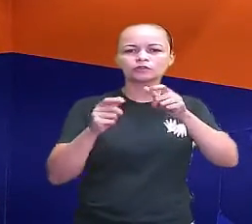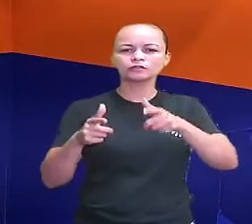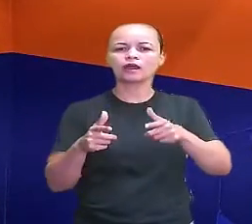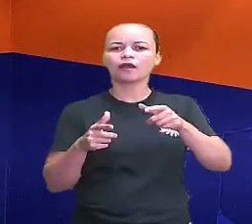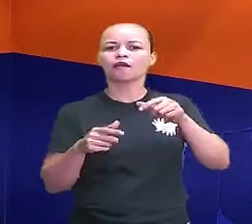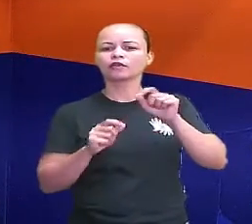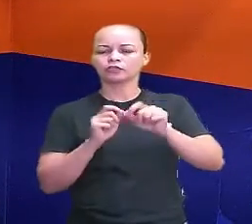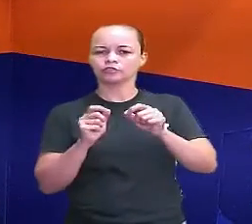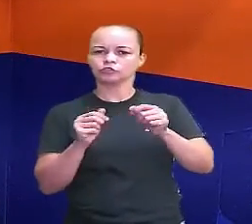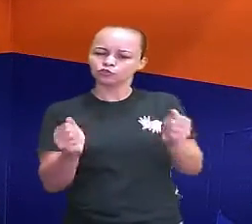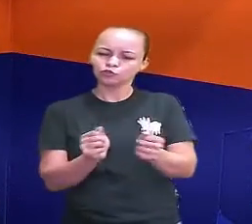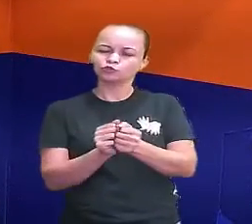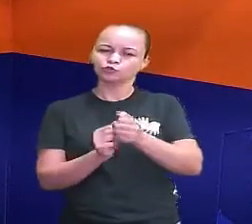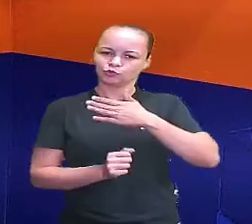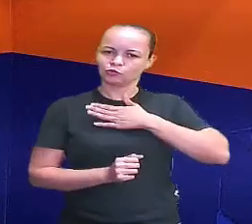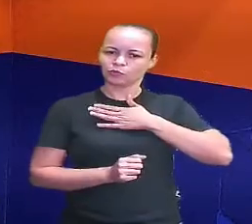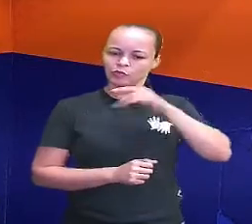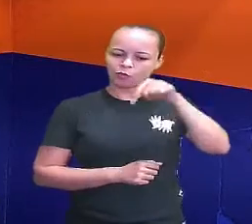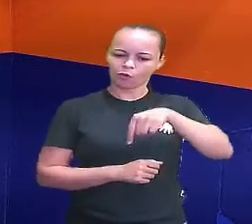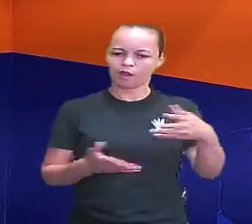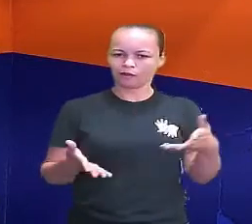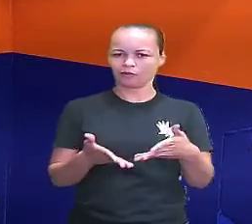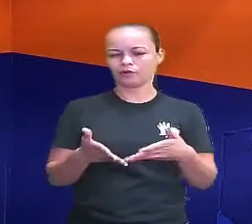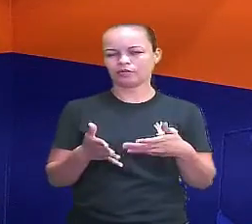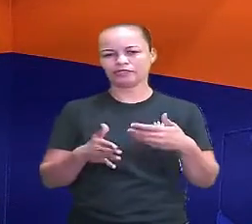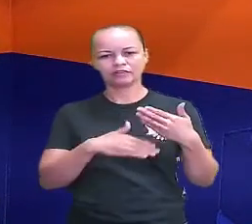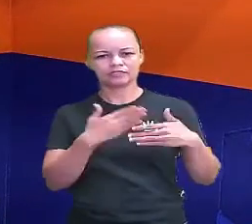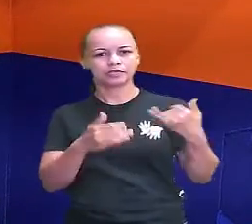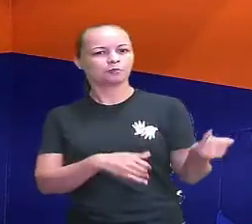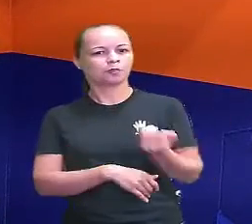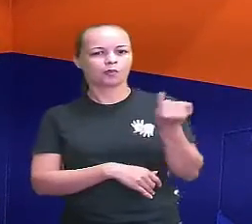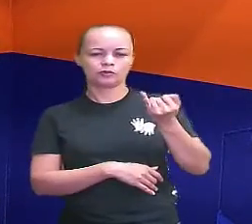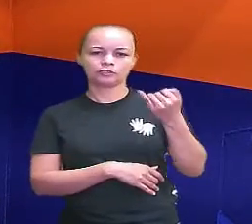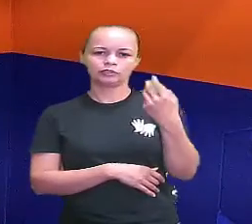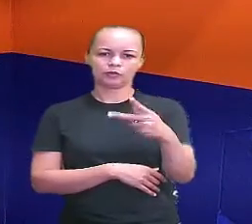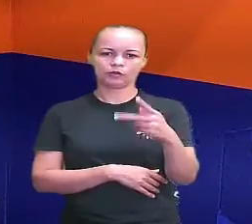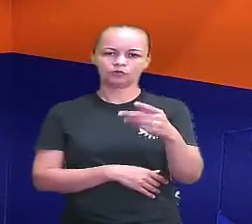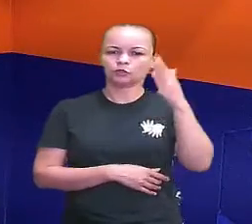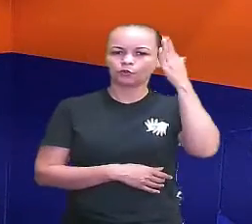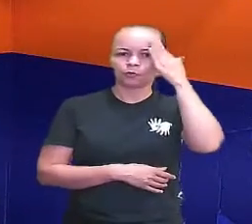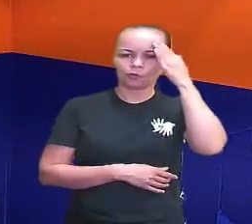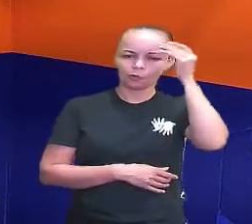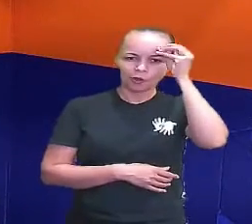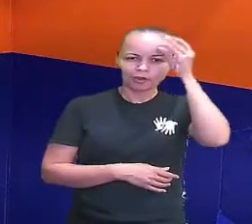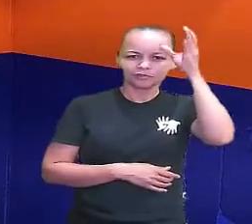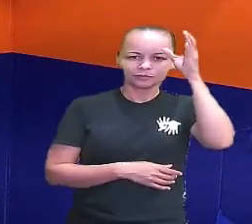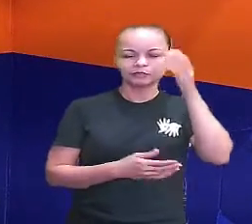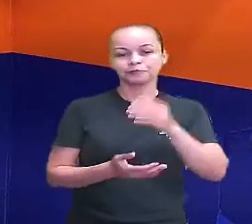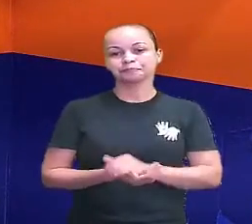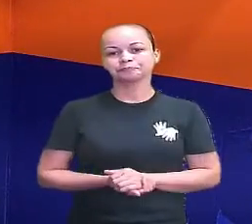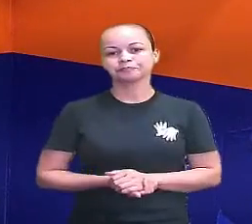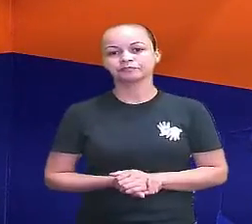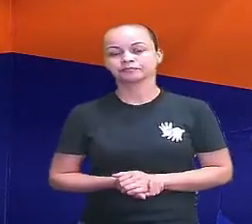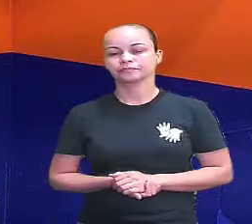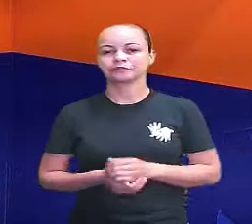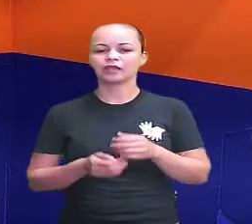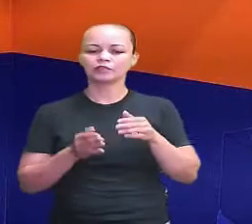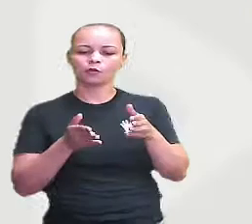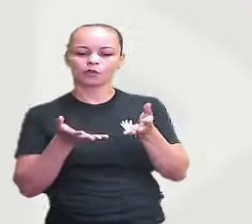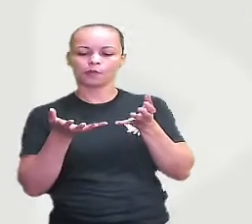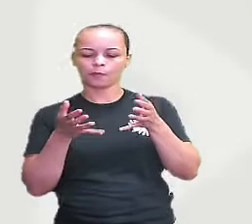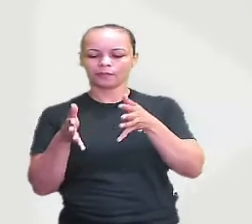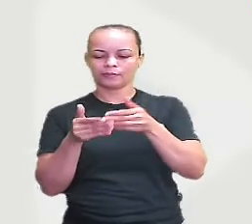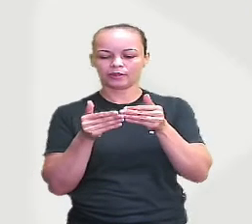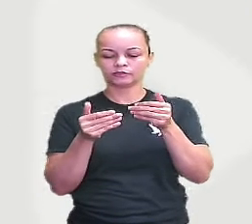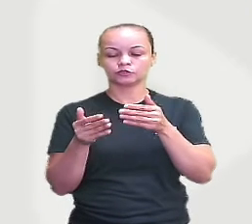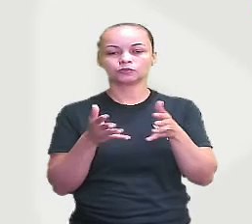comigo, nessa aula, que vai ser com certeza relevante pra o teu saber, pra o teu conhecimento. Por favor, produção. Eu já vou pedir pra produção abrir